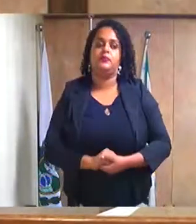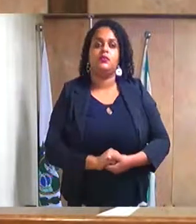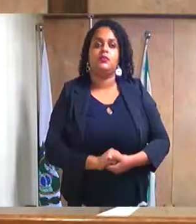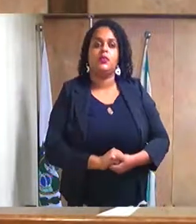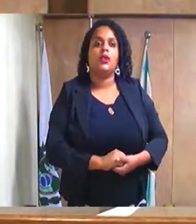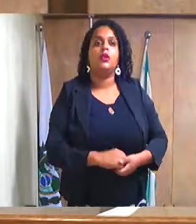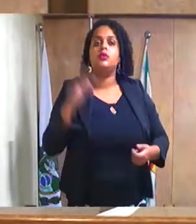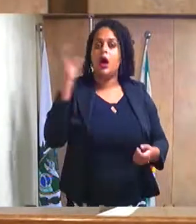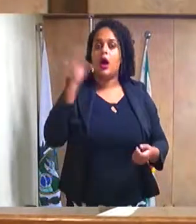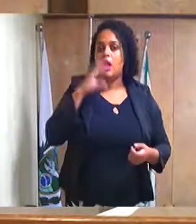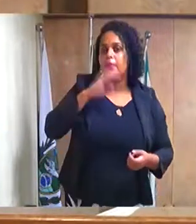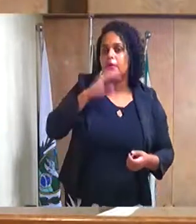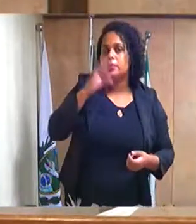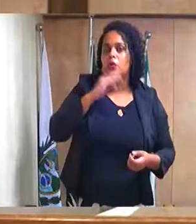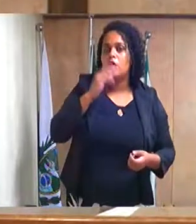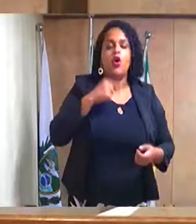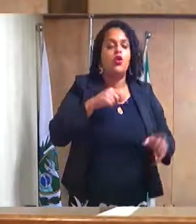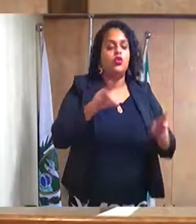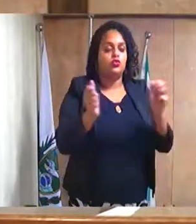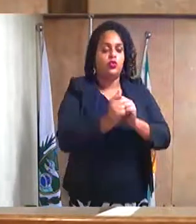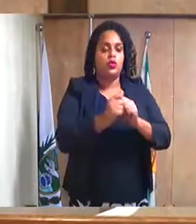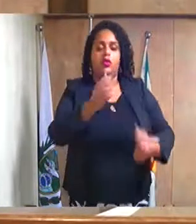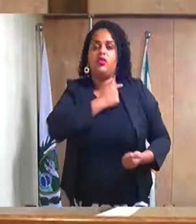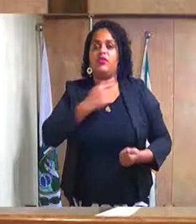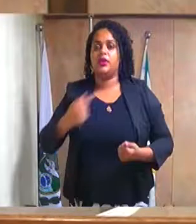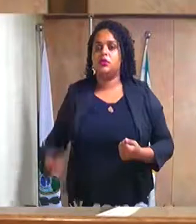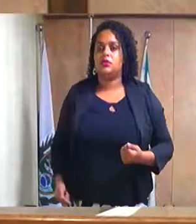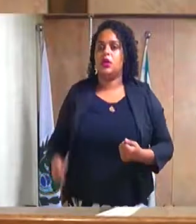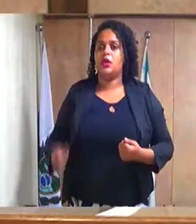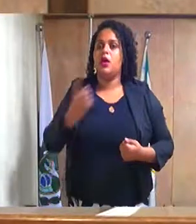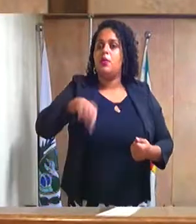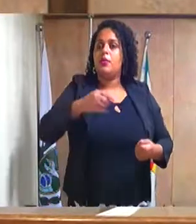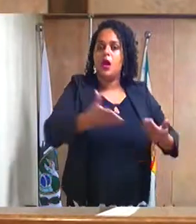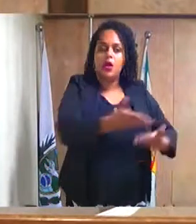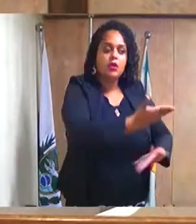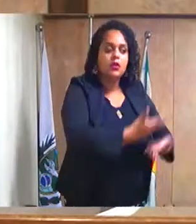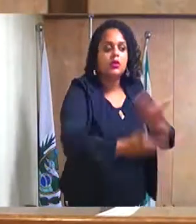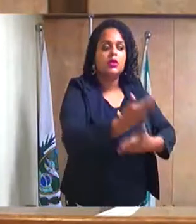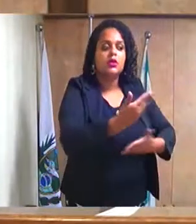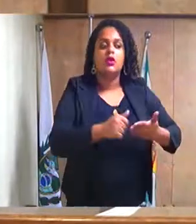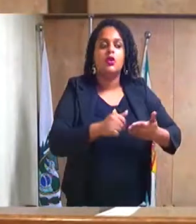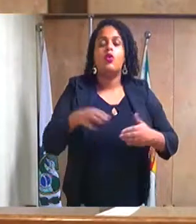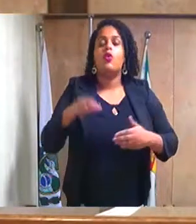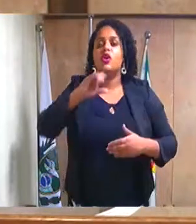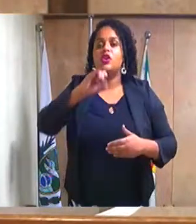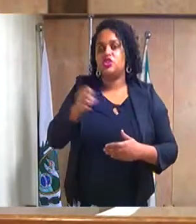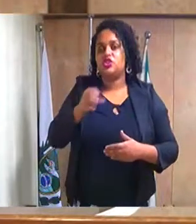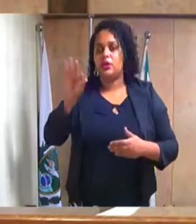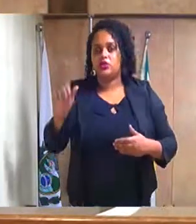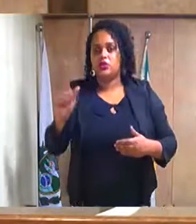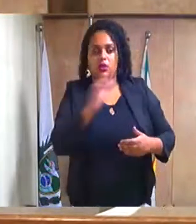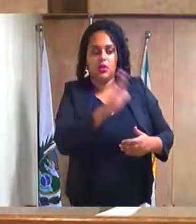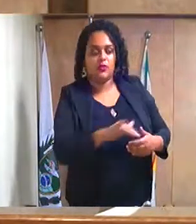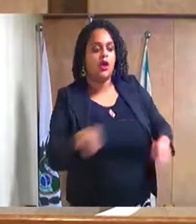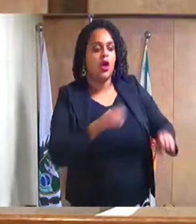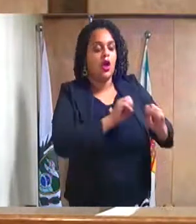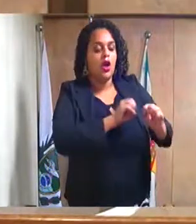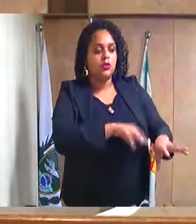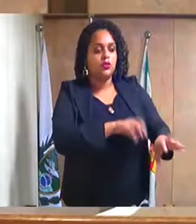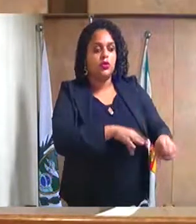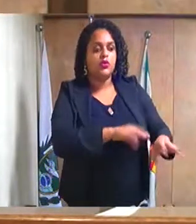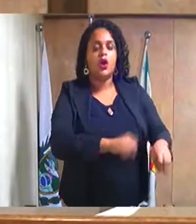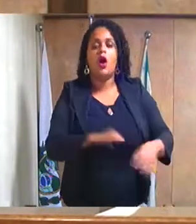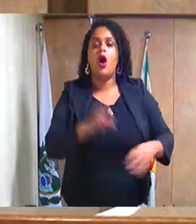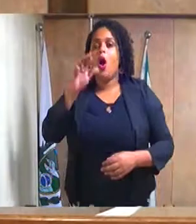intervenção junto ao governador, a fim de municipalizar o Jardim de Infância do Instituto de Educação, governador Roberto